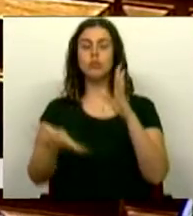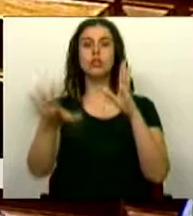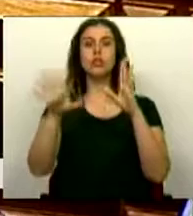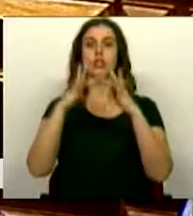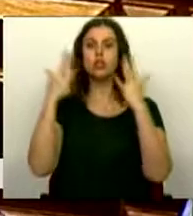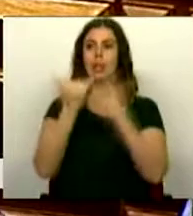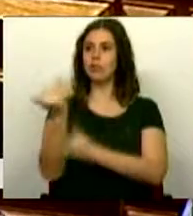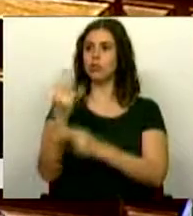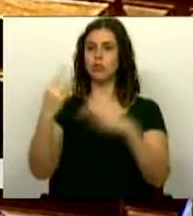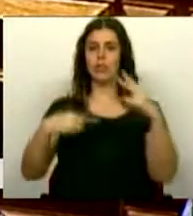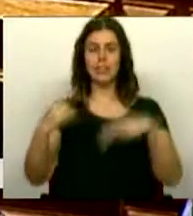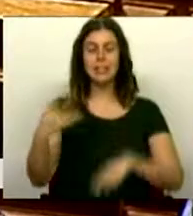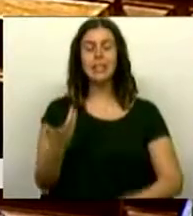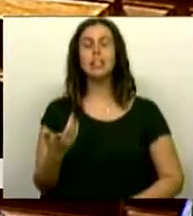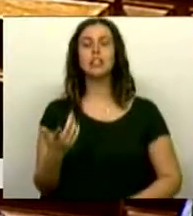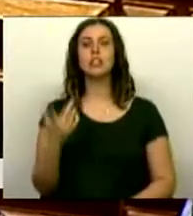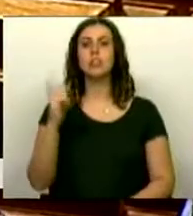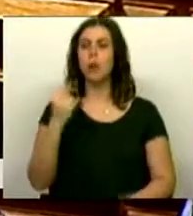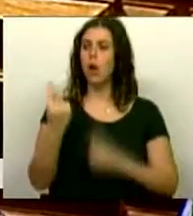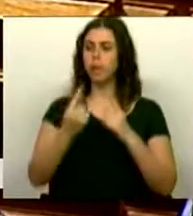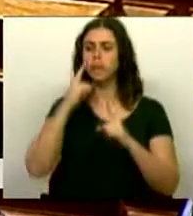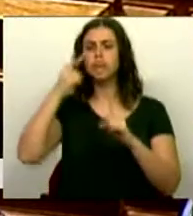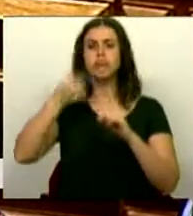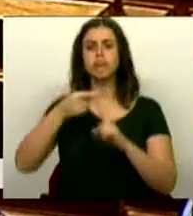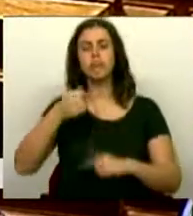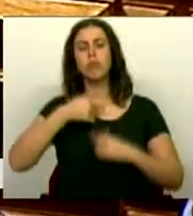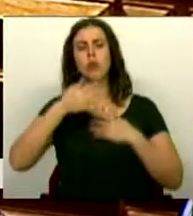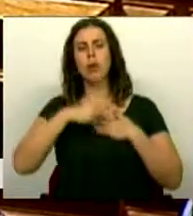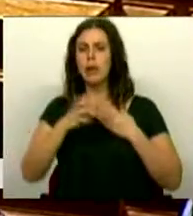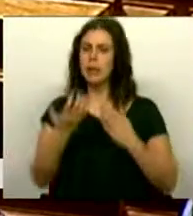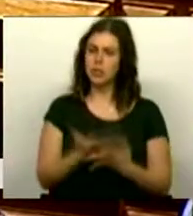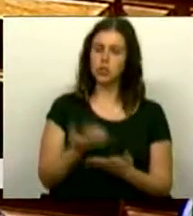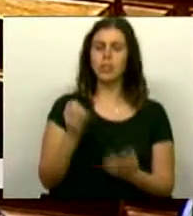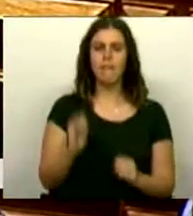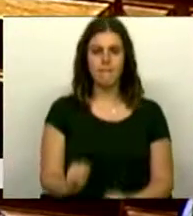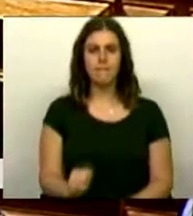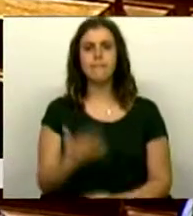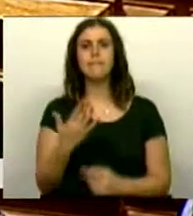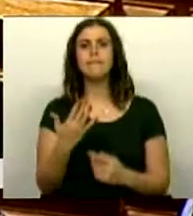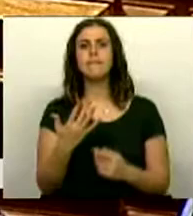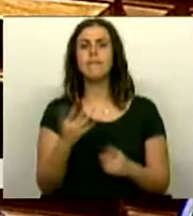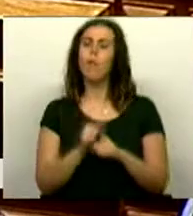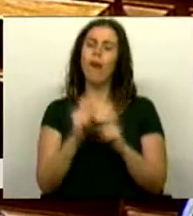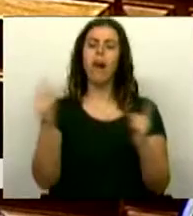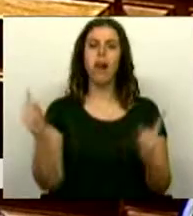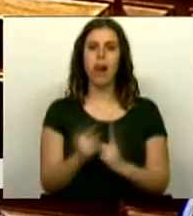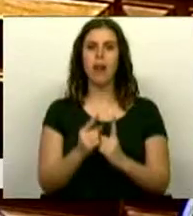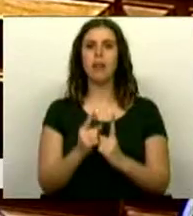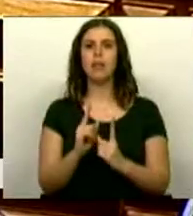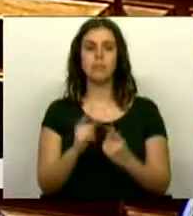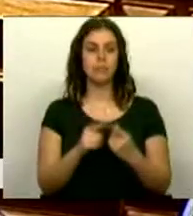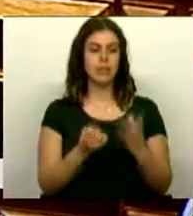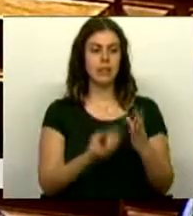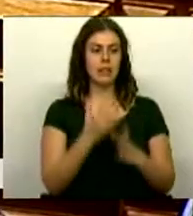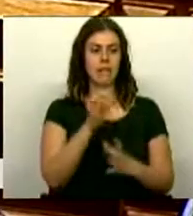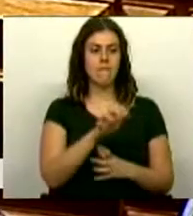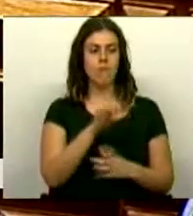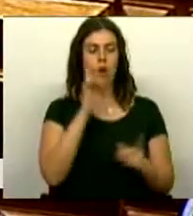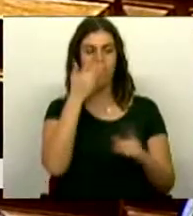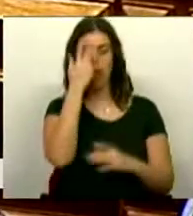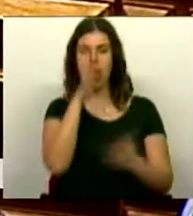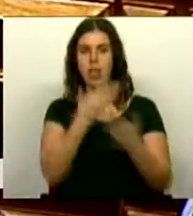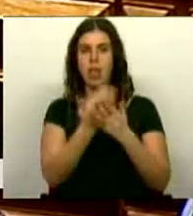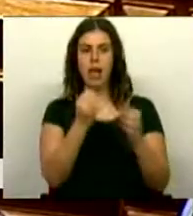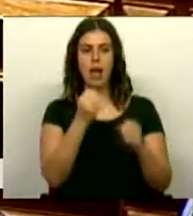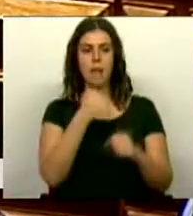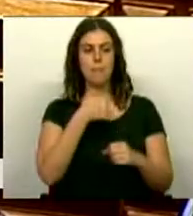instituições financeiras e com alguns objetivos que eu queria particularmente destacar e de uma forma muito sucinta, que é criar mecanismos que facilitem